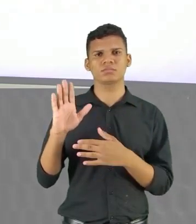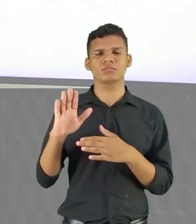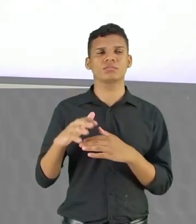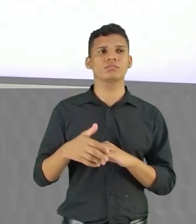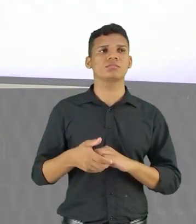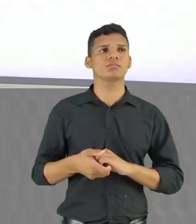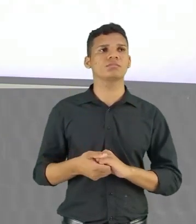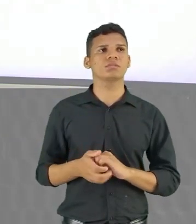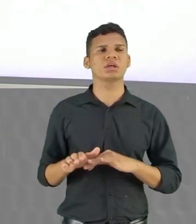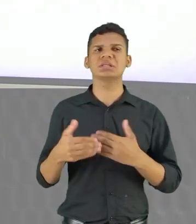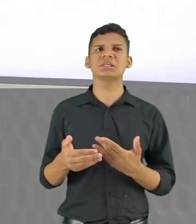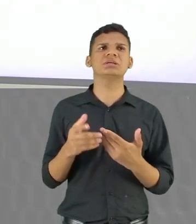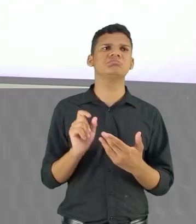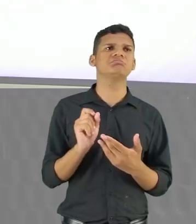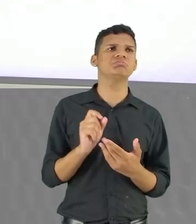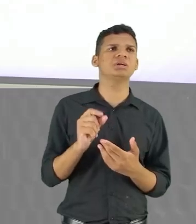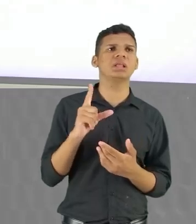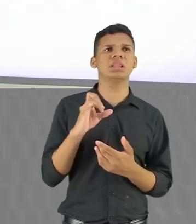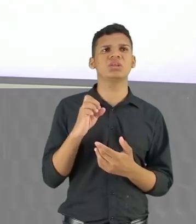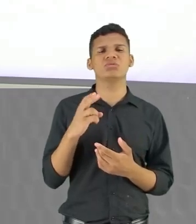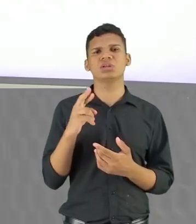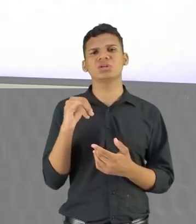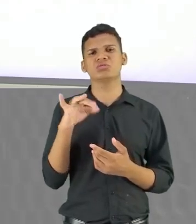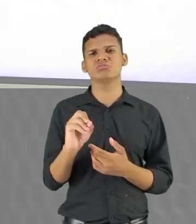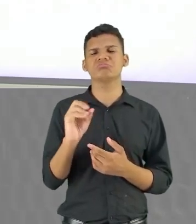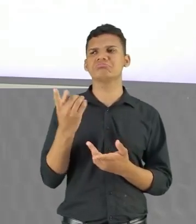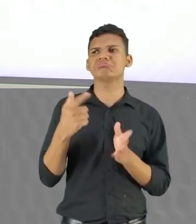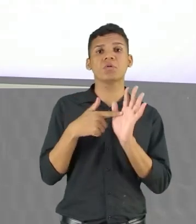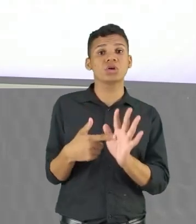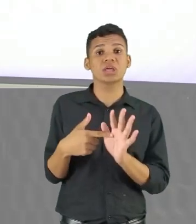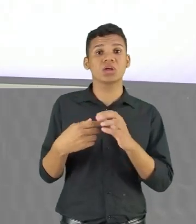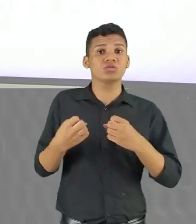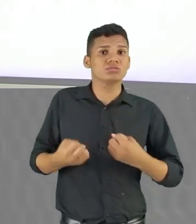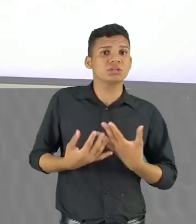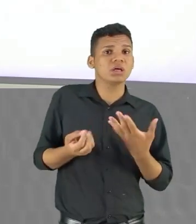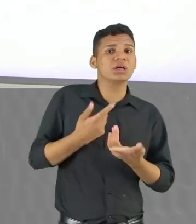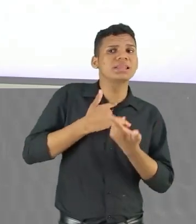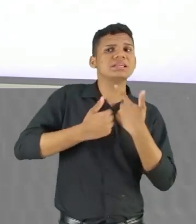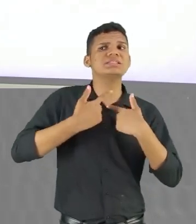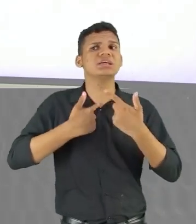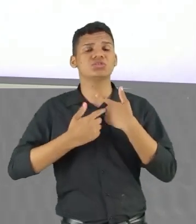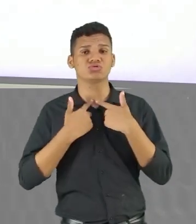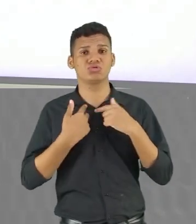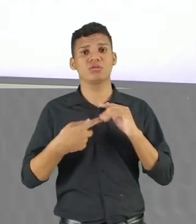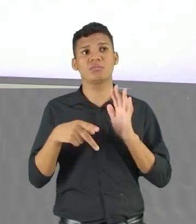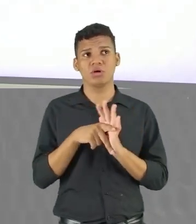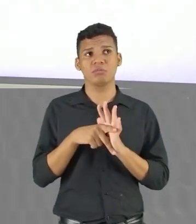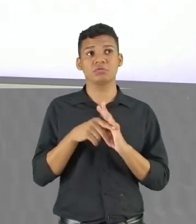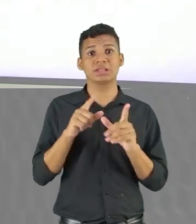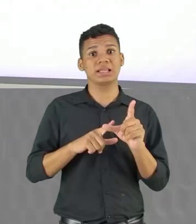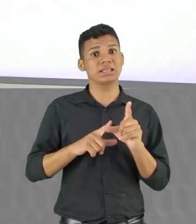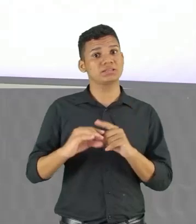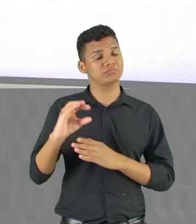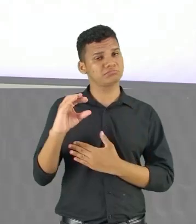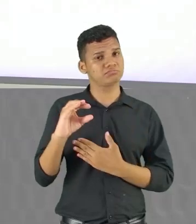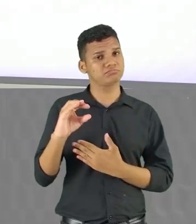lírico Expressando Essa informação Esse desejo Essa serenidade Apresentada aqui Nessa alternativa